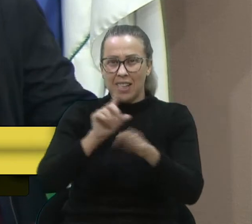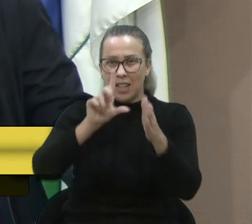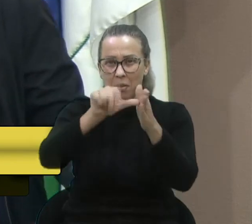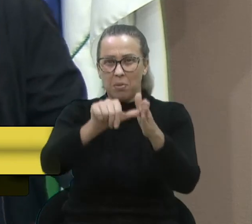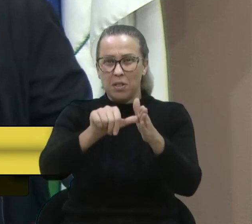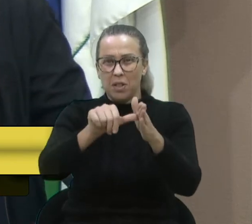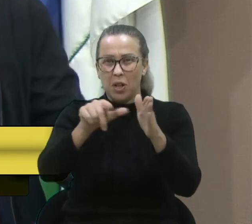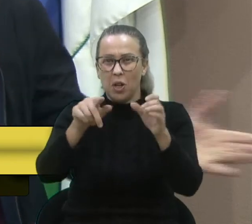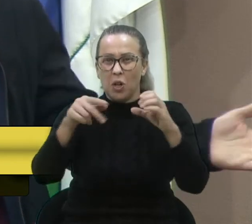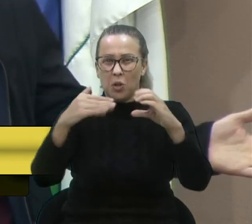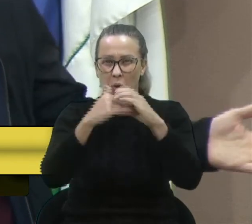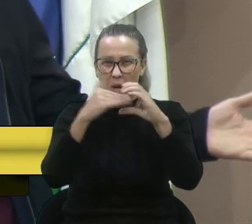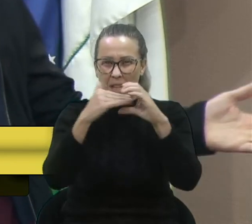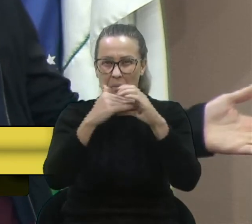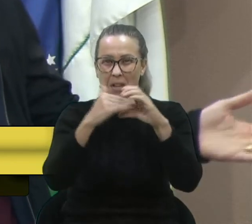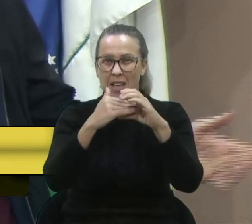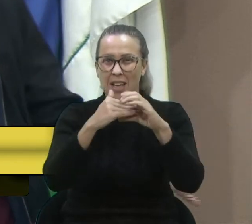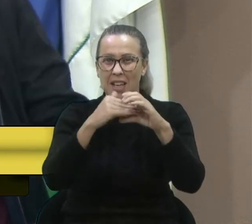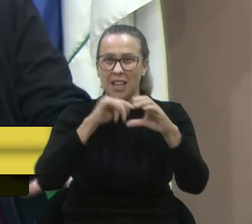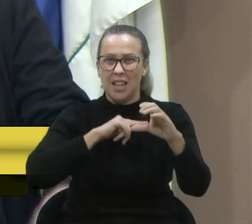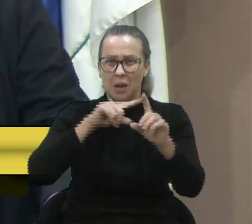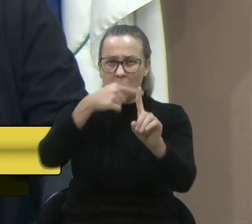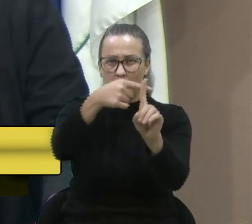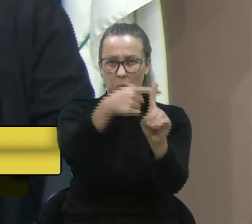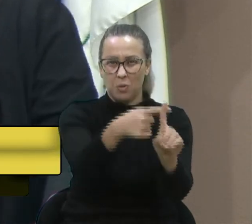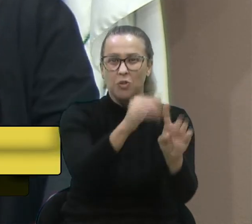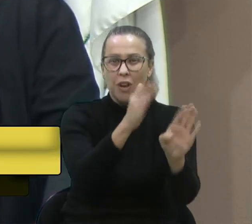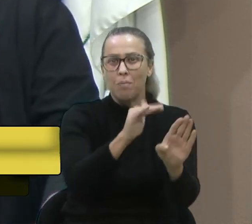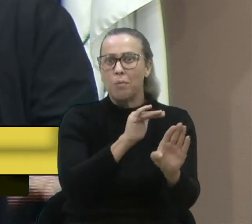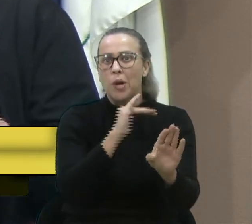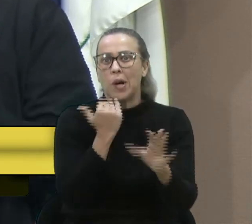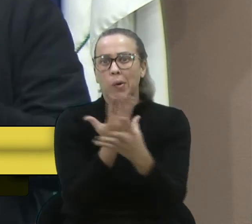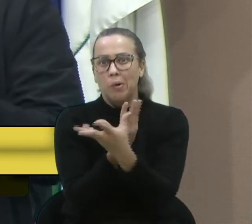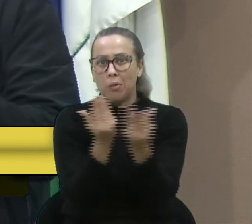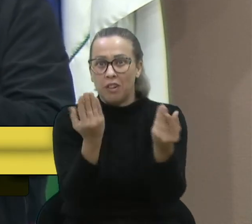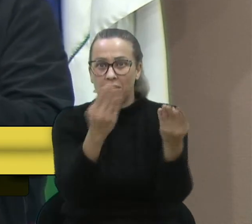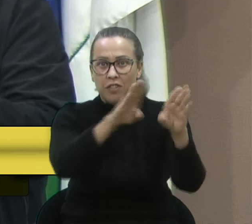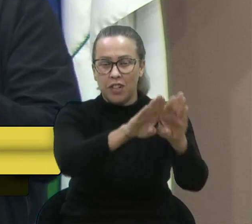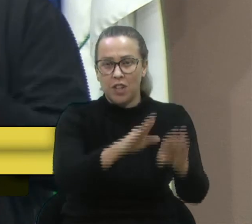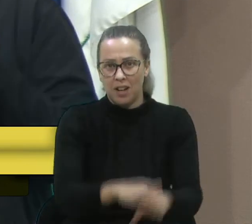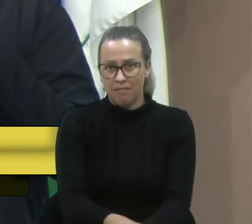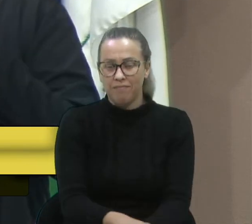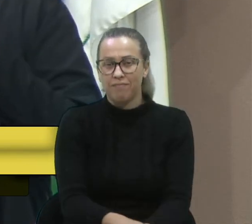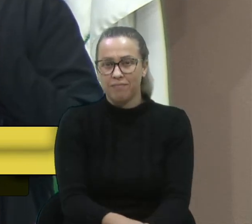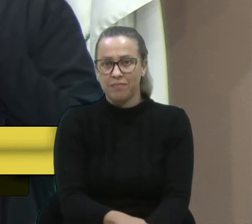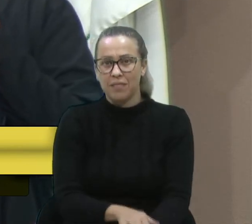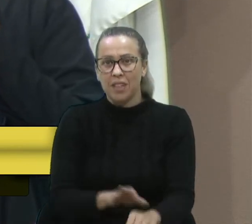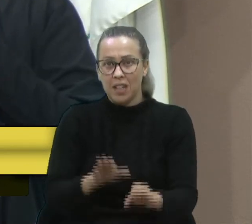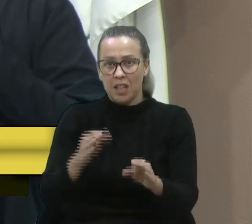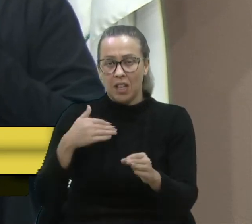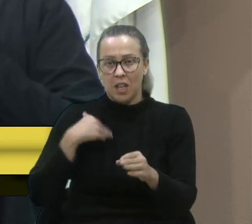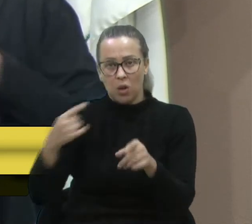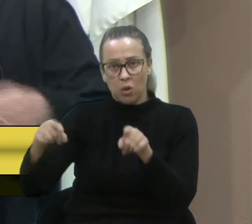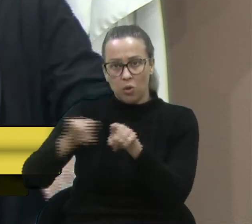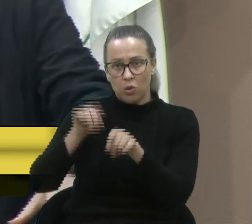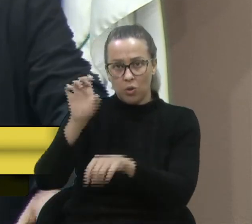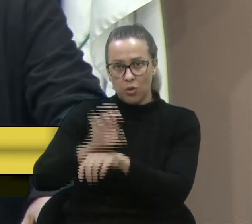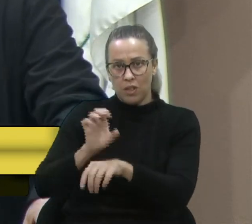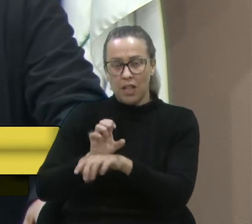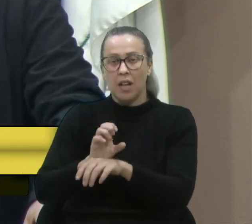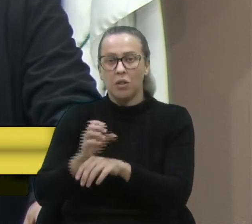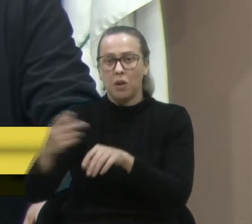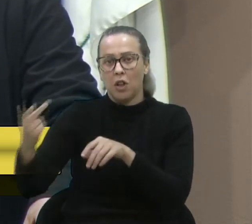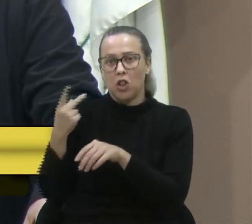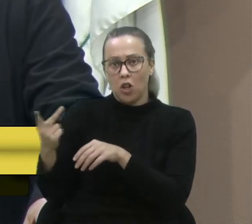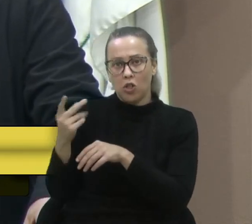que a gente sabe que já tem, inclusive, cruz lá, já morreu pessoas lá. Então, eu junto ao deputado estadual Giuseppe Riesgo, no meu